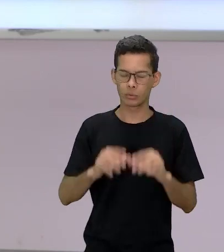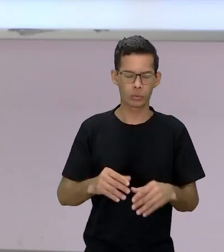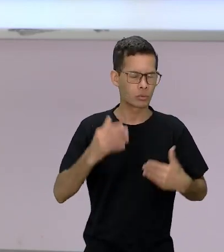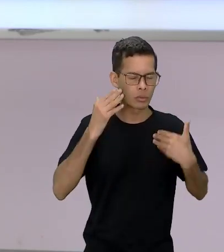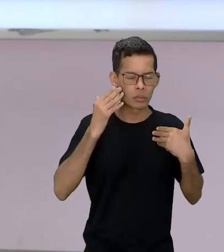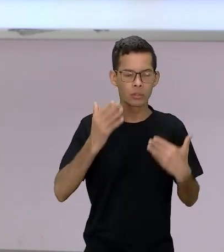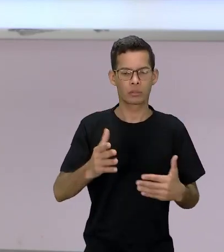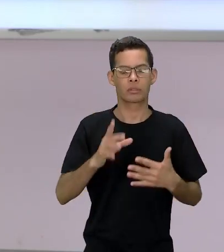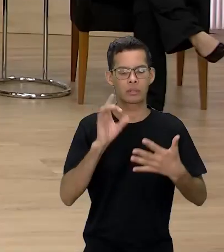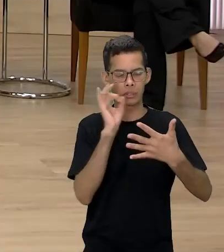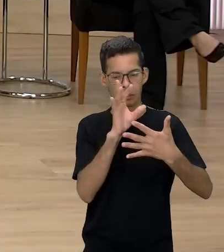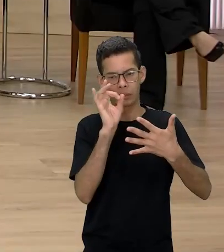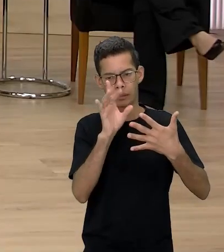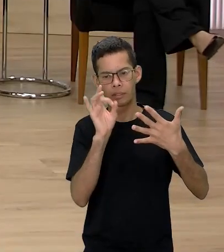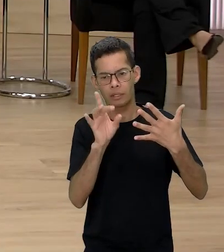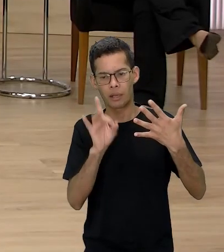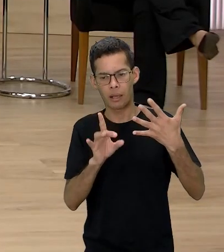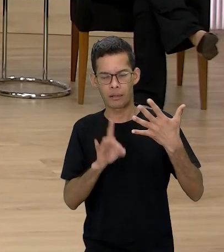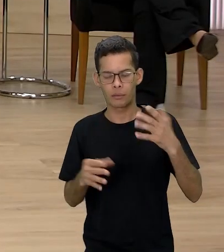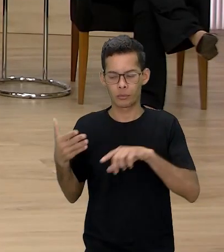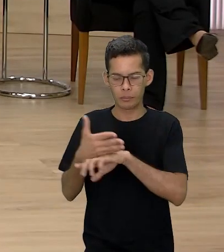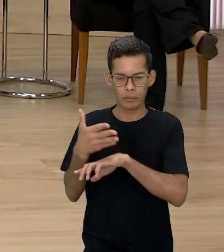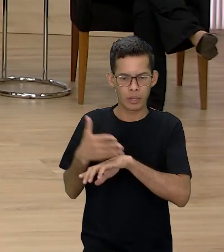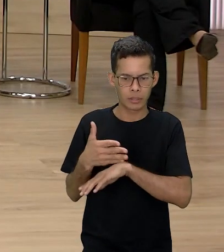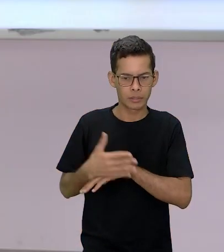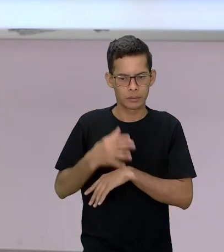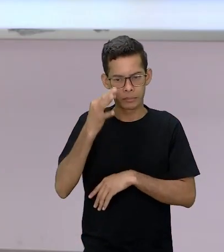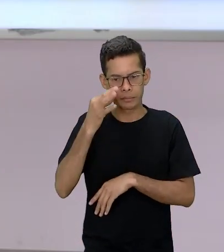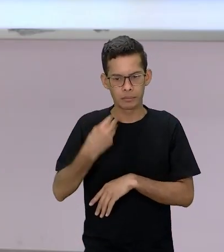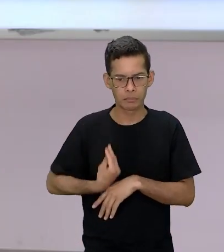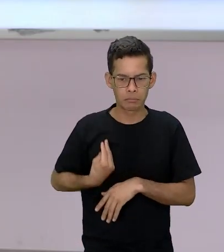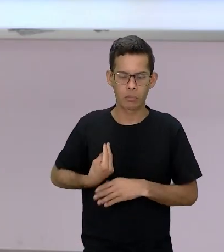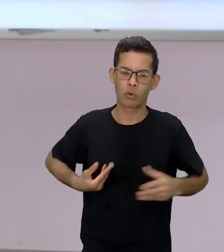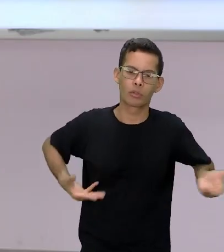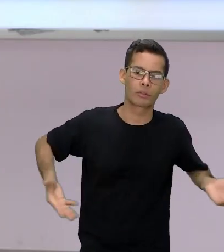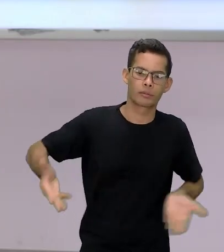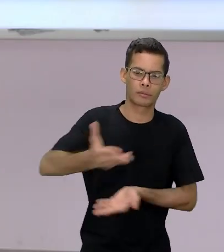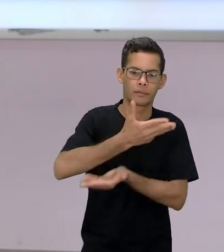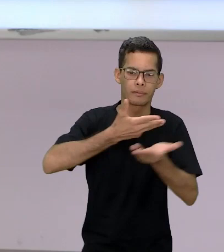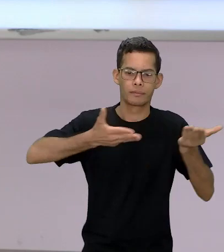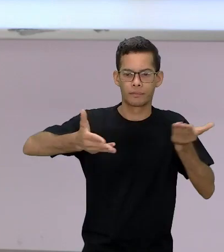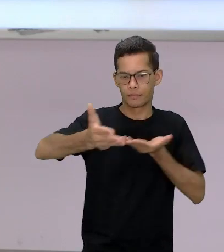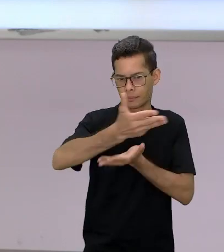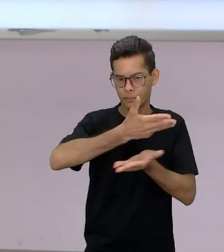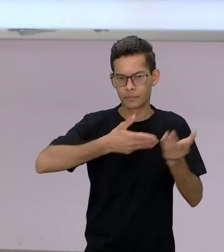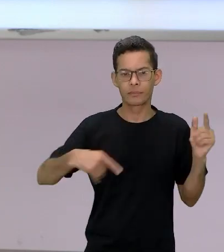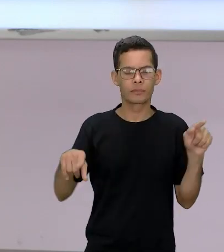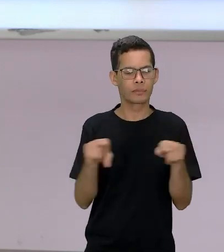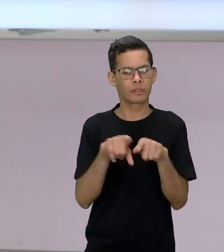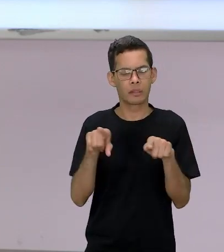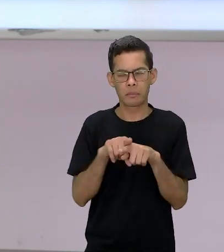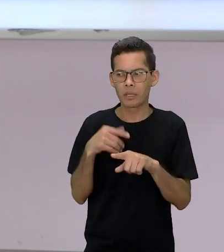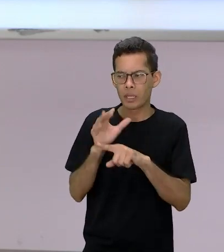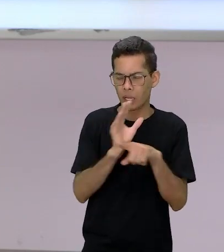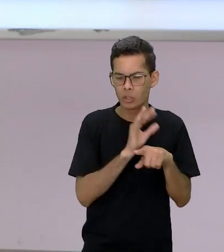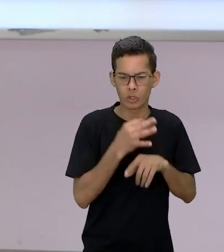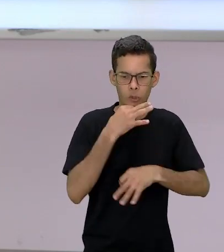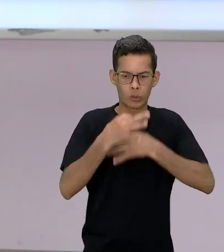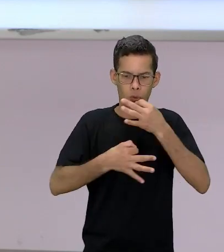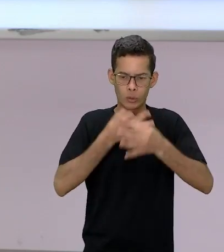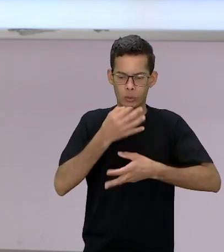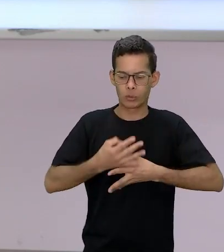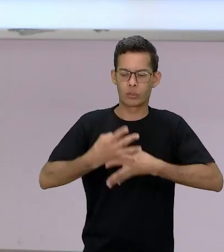novo novamente o pessoal que veio aqui conversou conosco o pessoal que contribuiu aí pelo chat